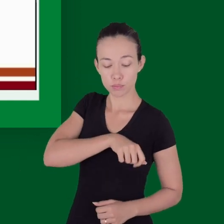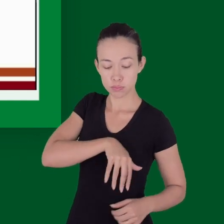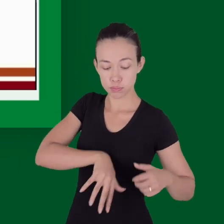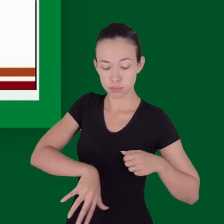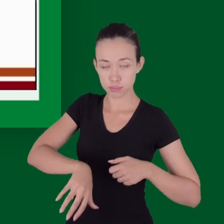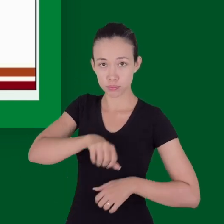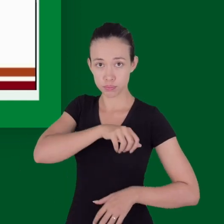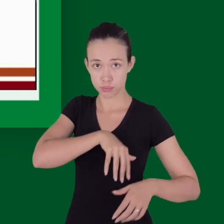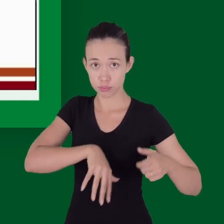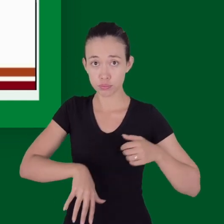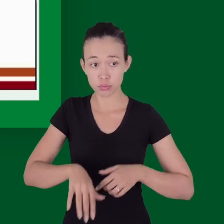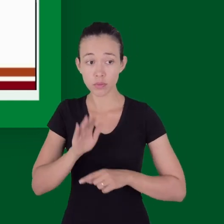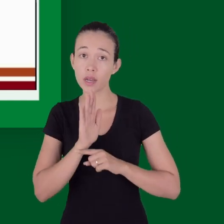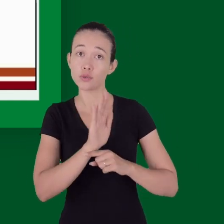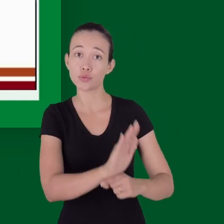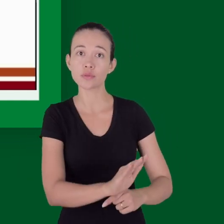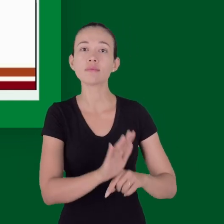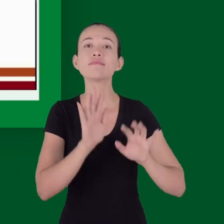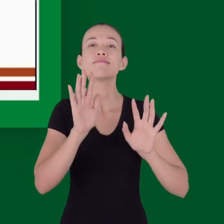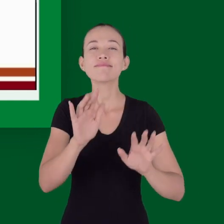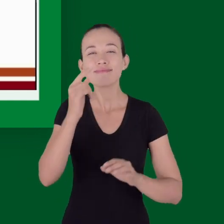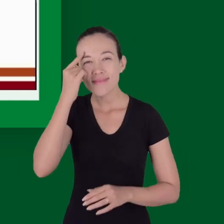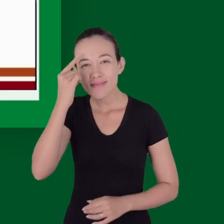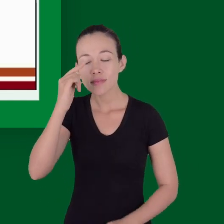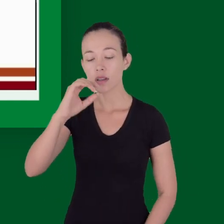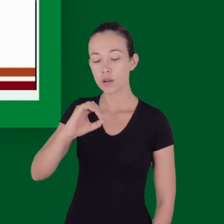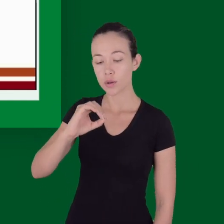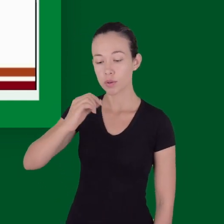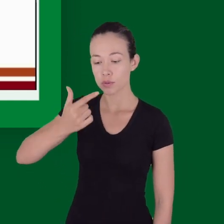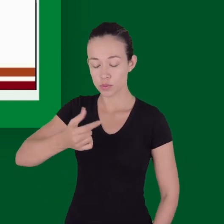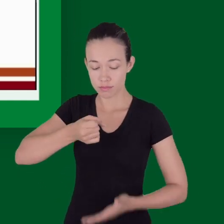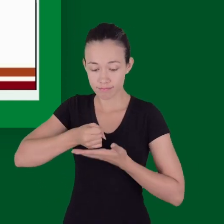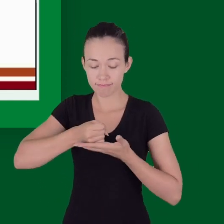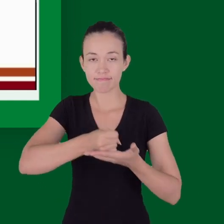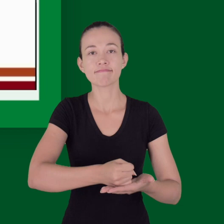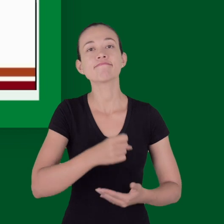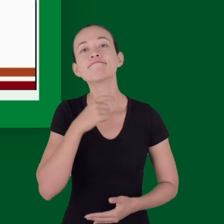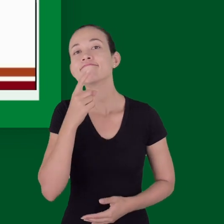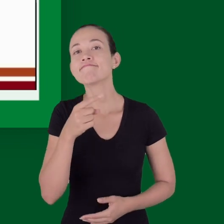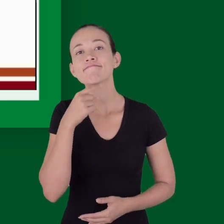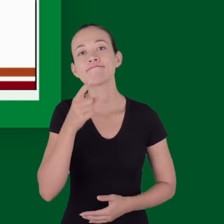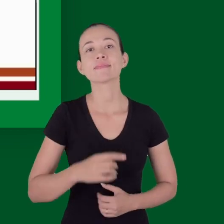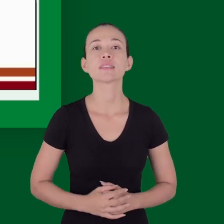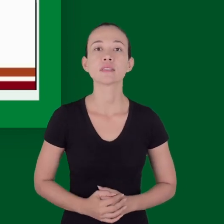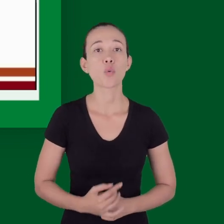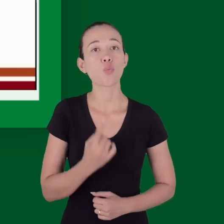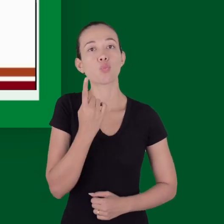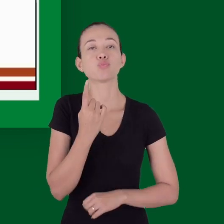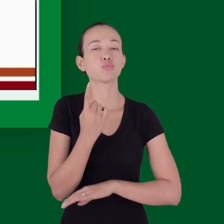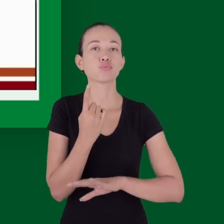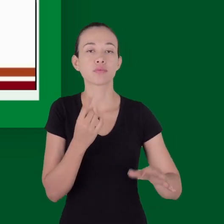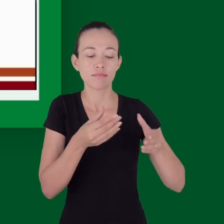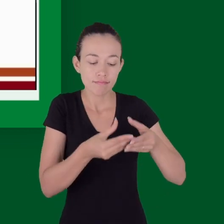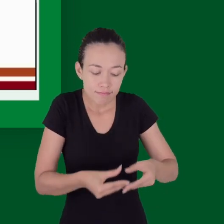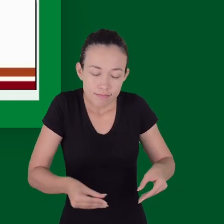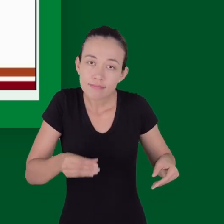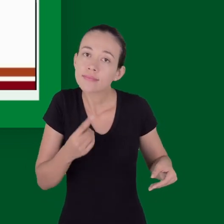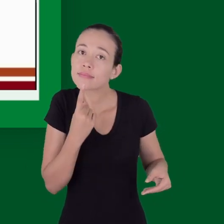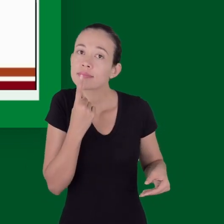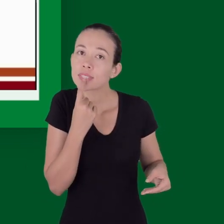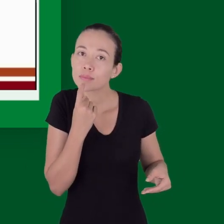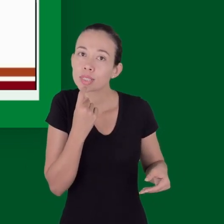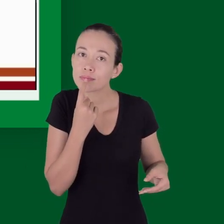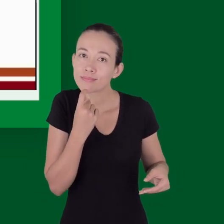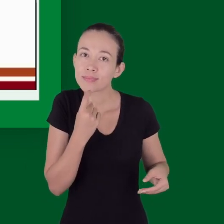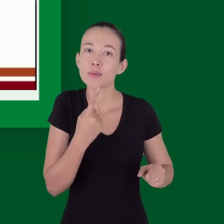melhorando a pré-carga e o débito cardíaco mas eles não têm a capacidade de transportar O2 eles apenas vão